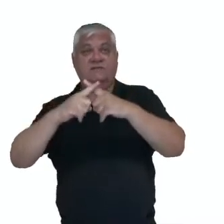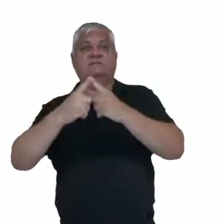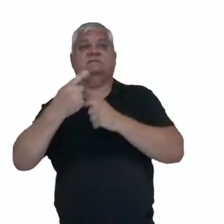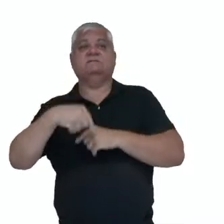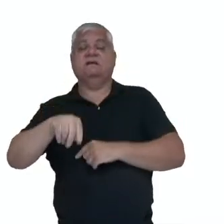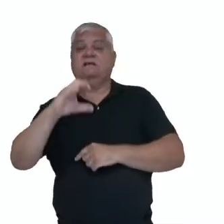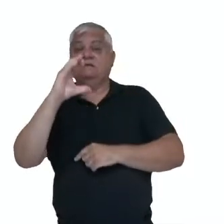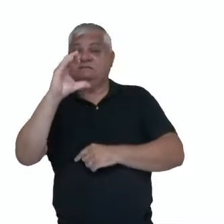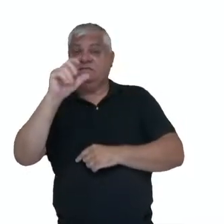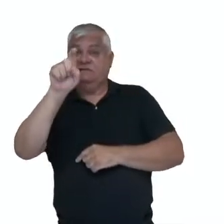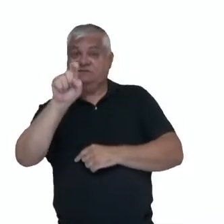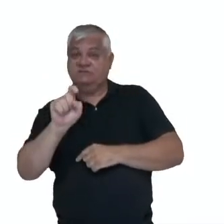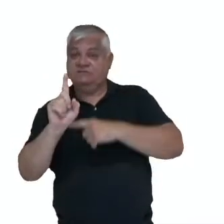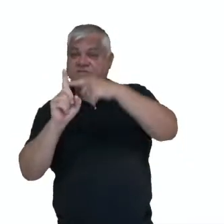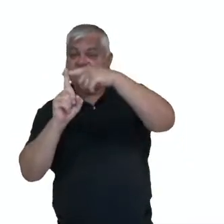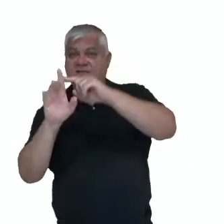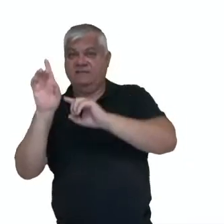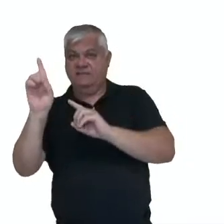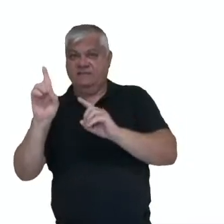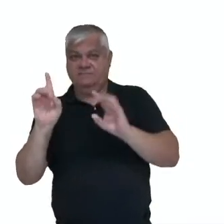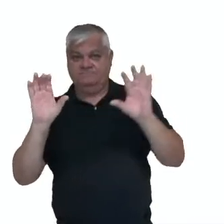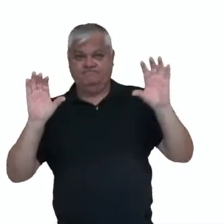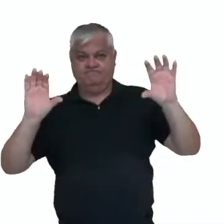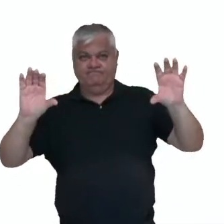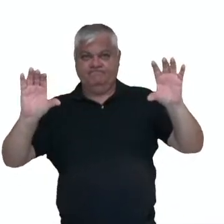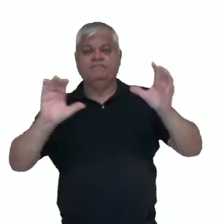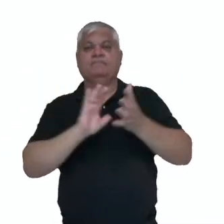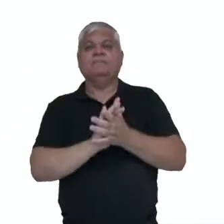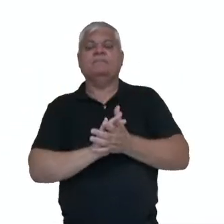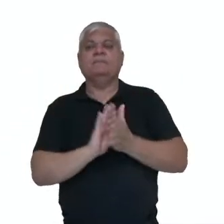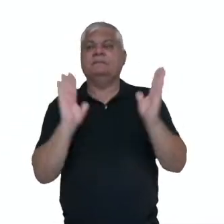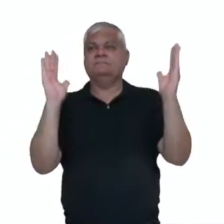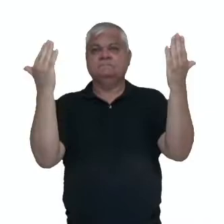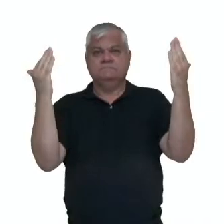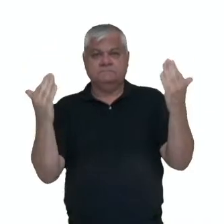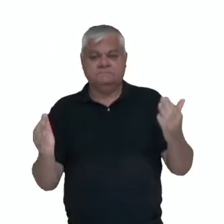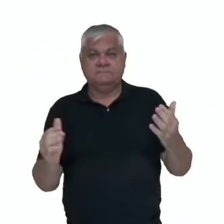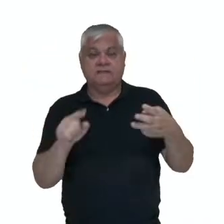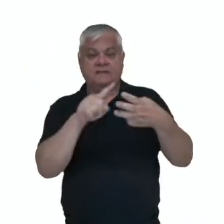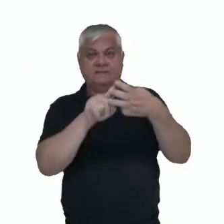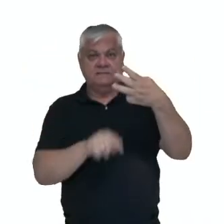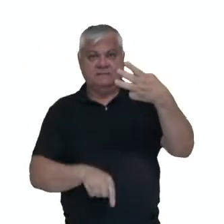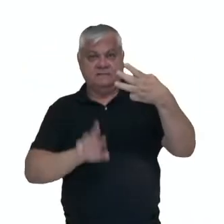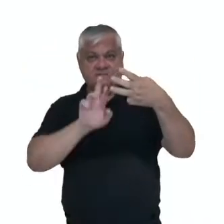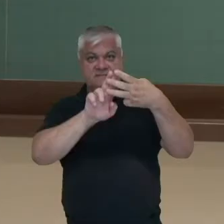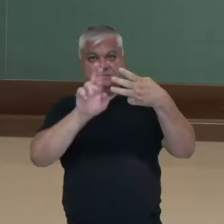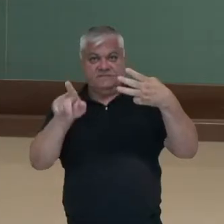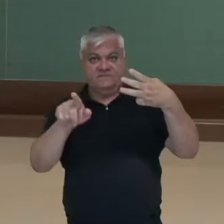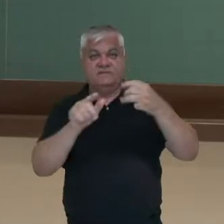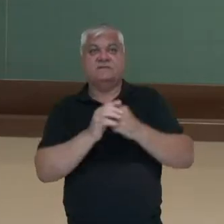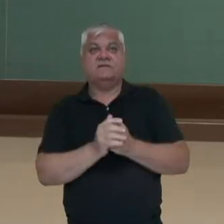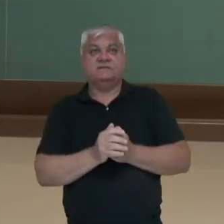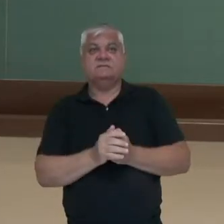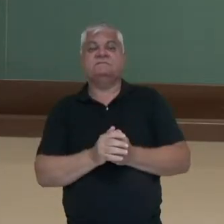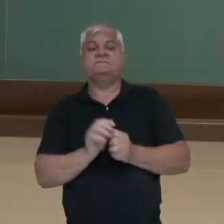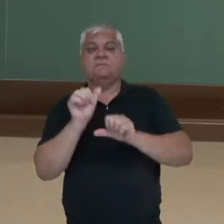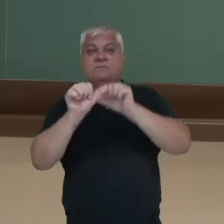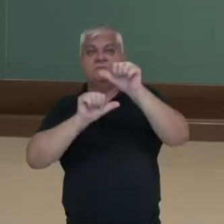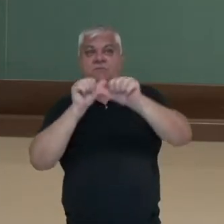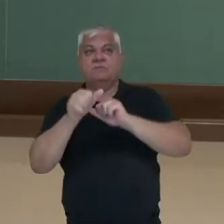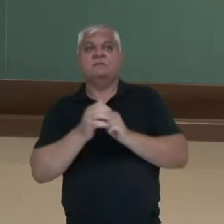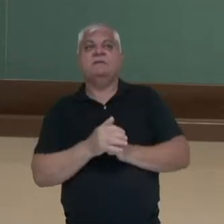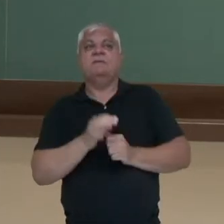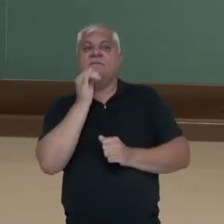seno de cx mais d. Aqui nós vamos analisar três funções diferentes com essas alterações.